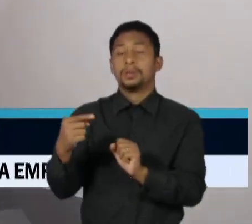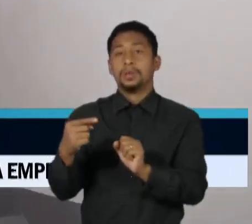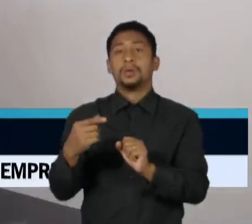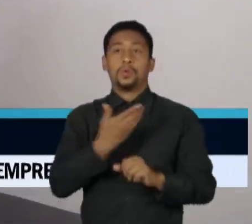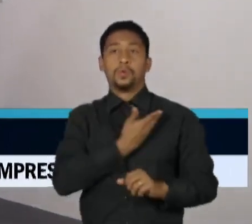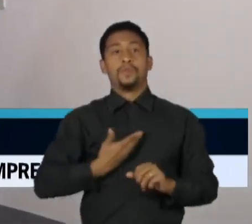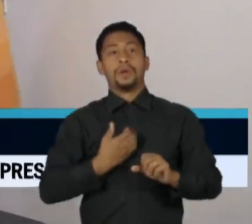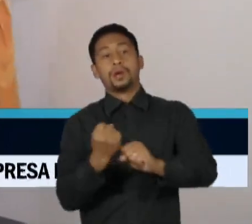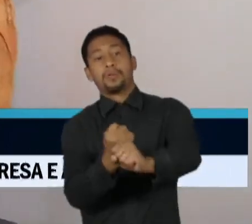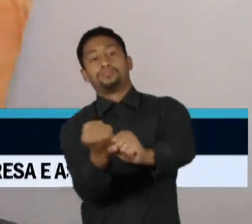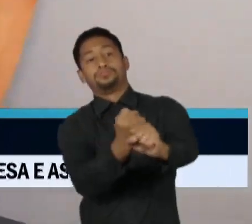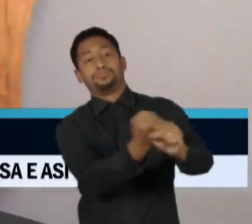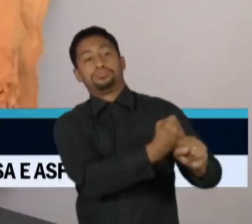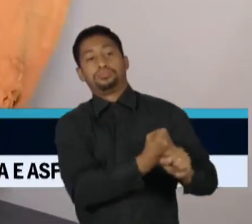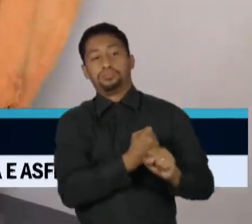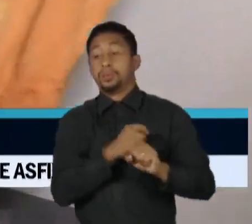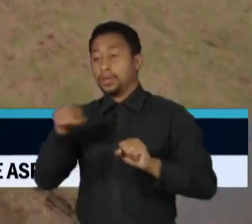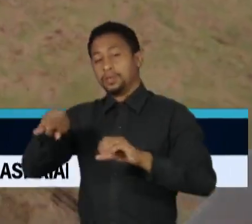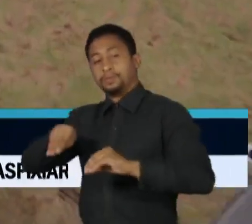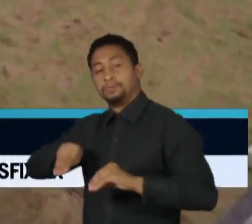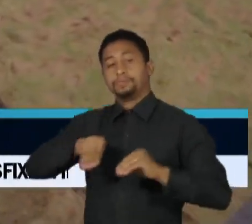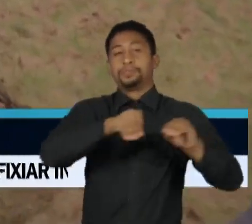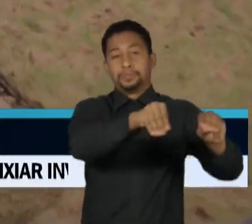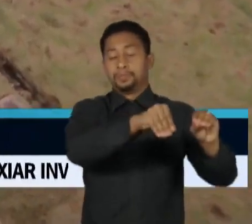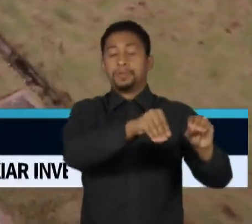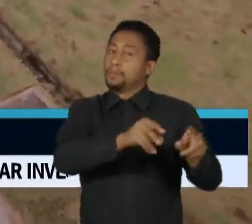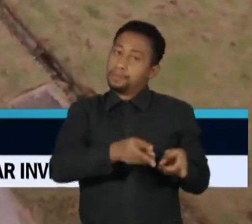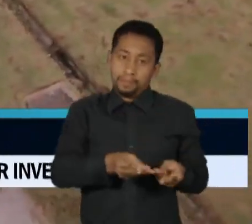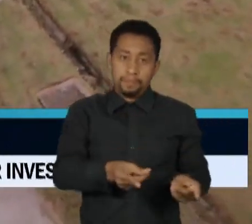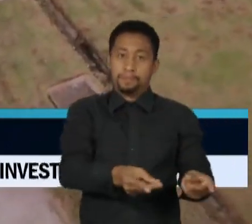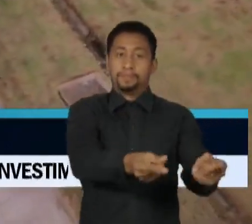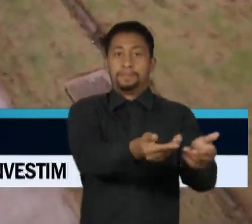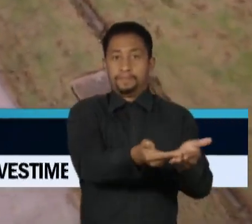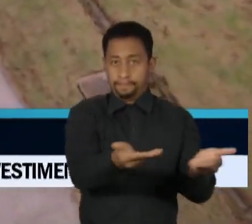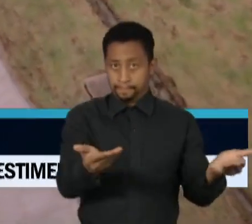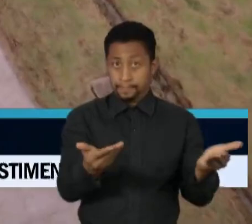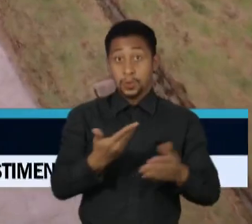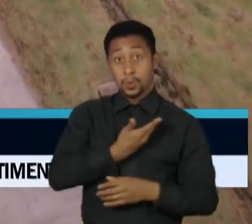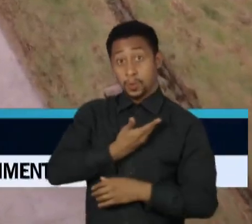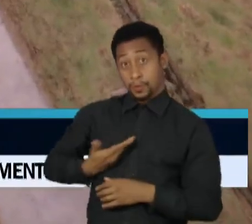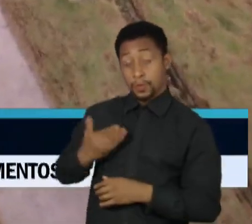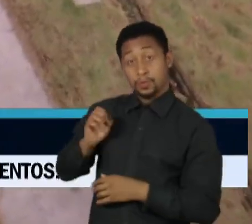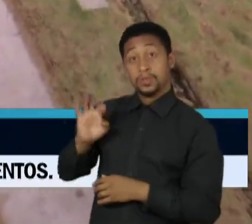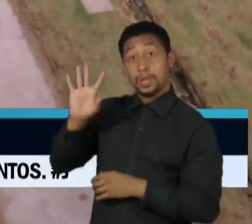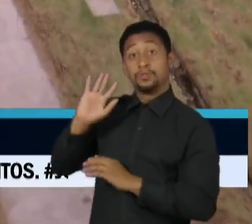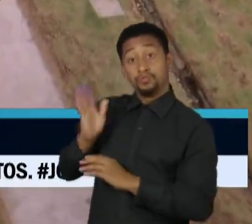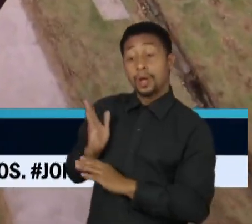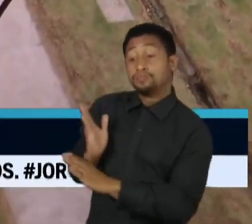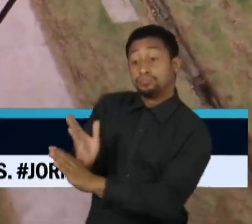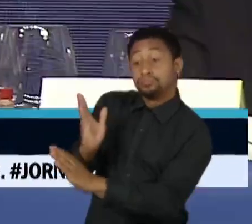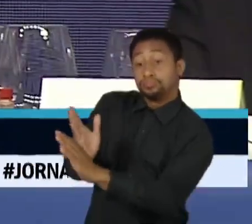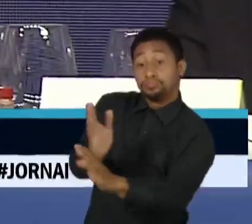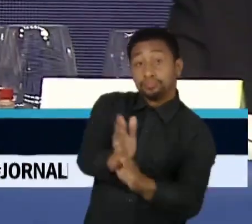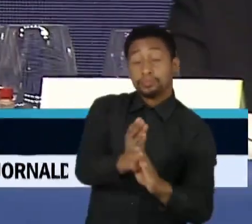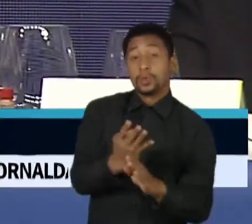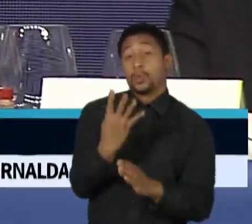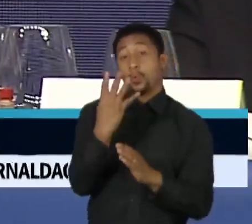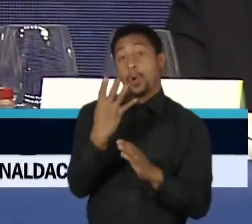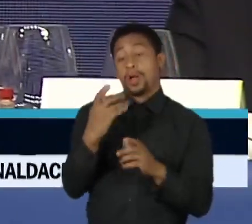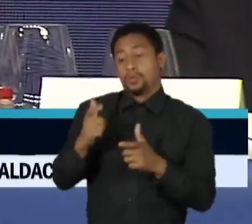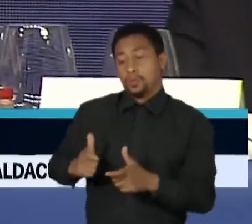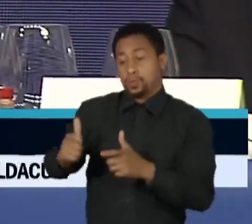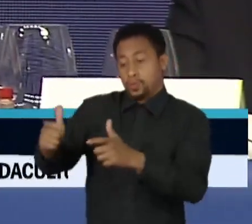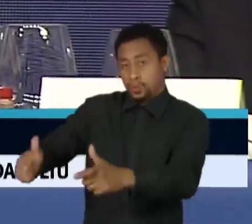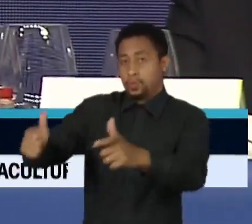construção de imóveis definitivos. O governo do estado identificou quatro terrenos no litoral norte. O governo está